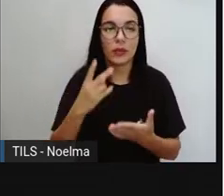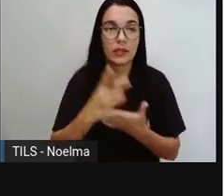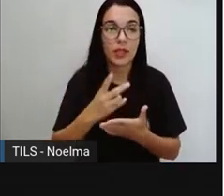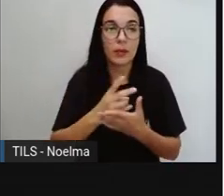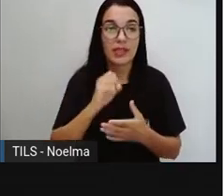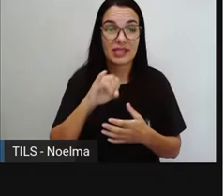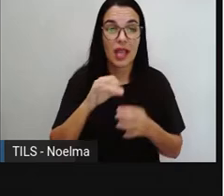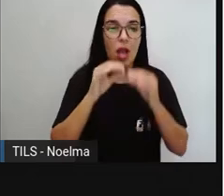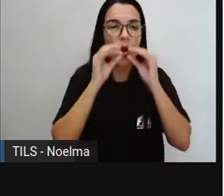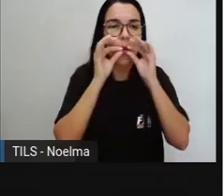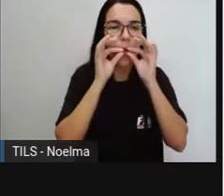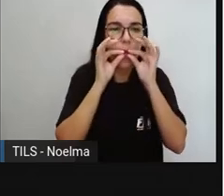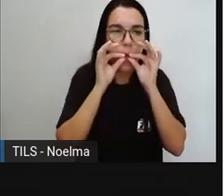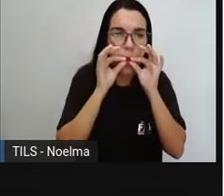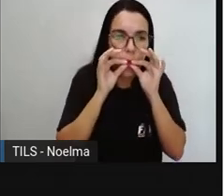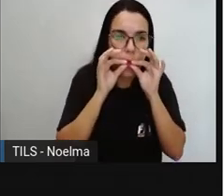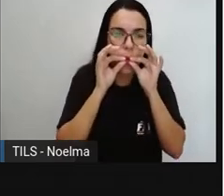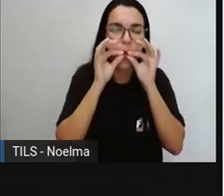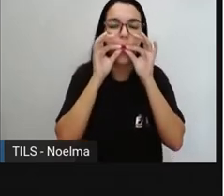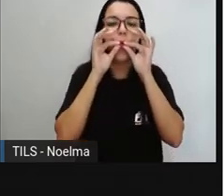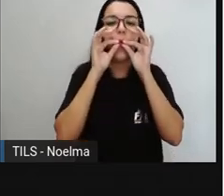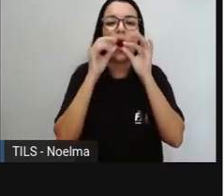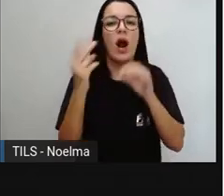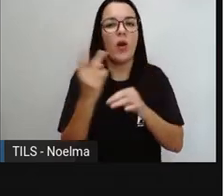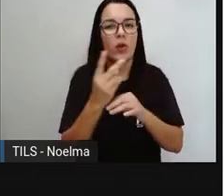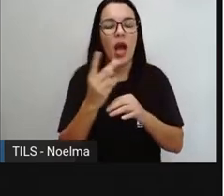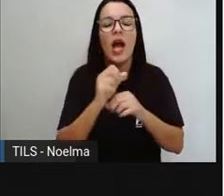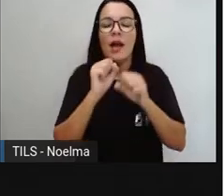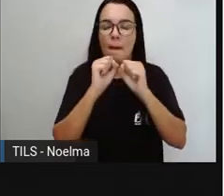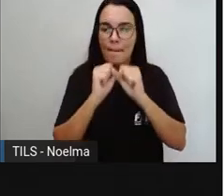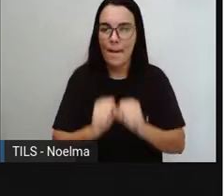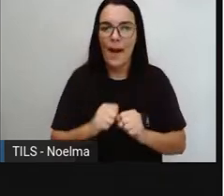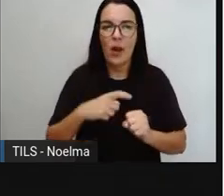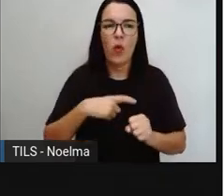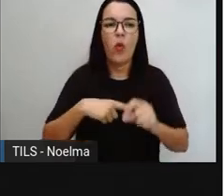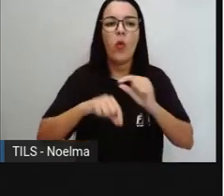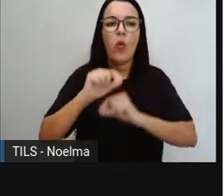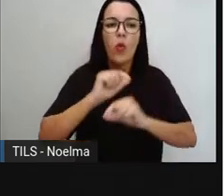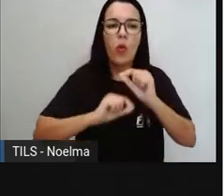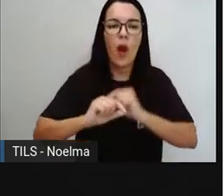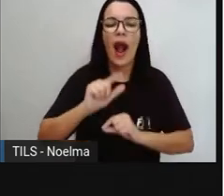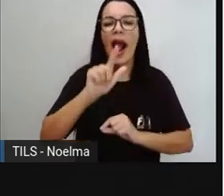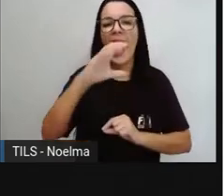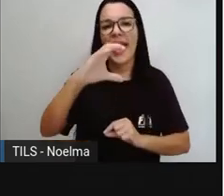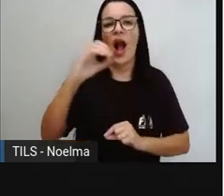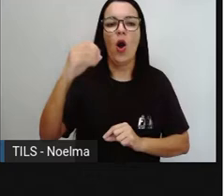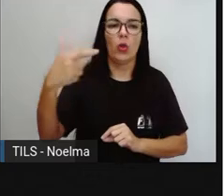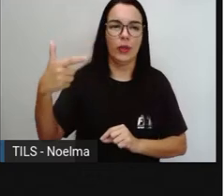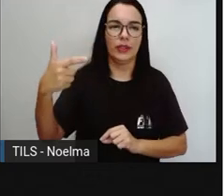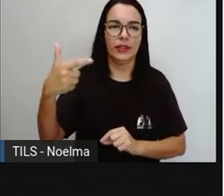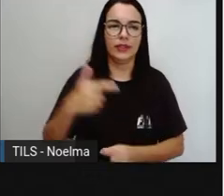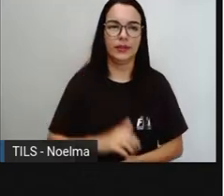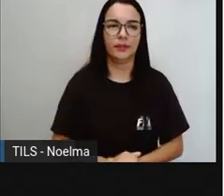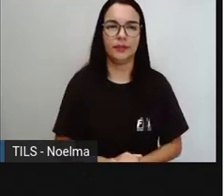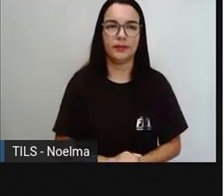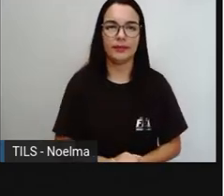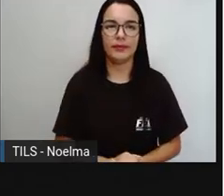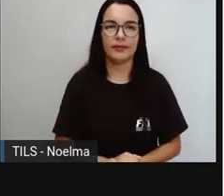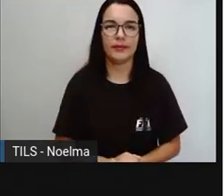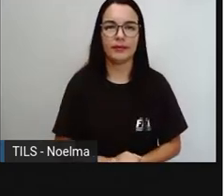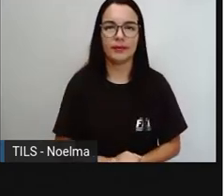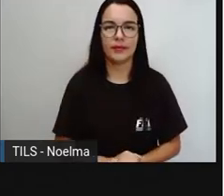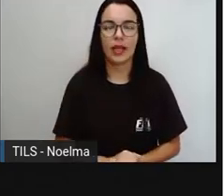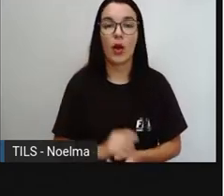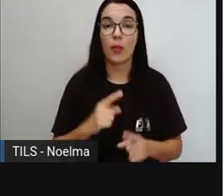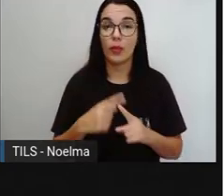uma bolha de sabão, né? Ambos estão cheios de gás carbônico. E foi aí